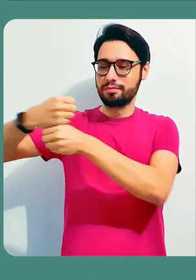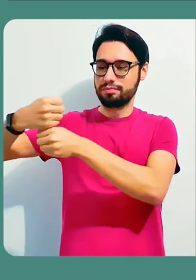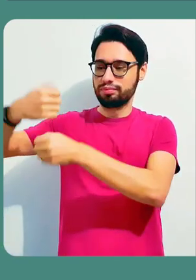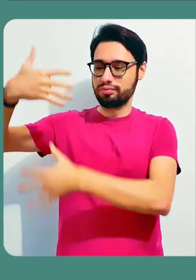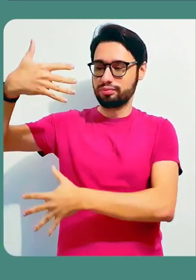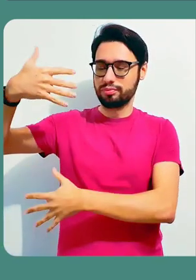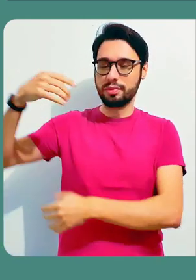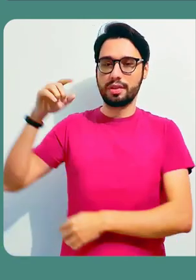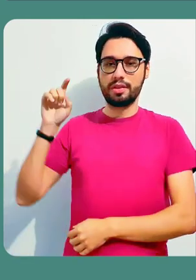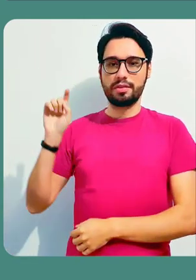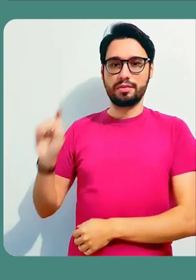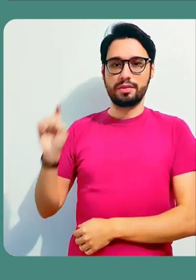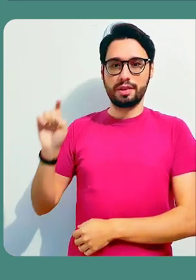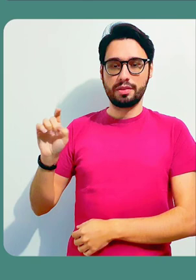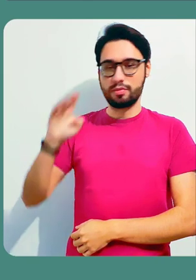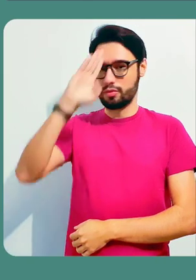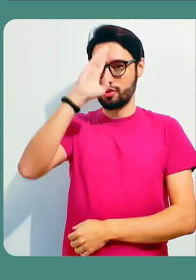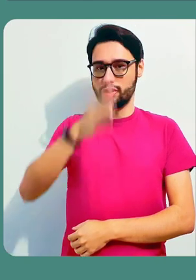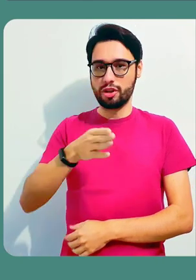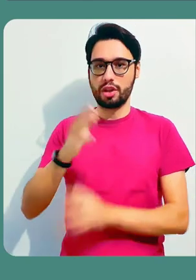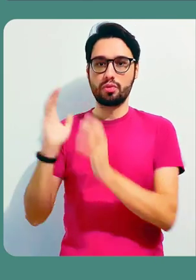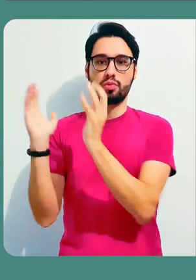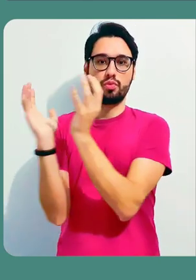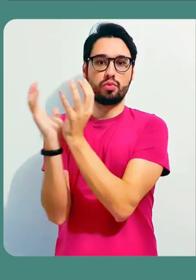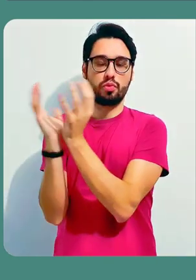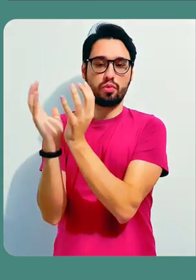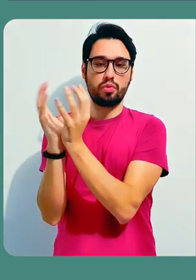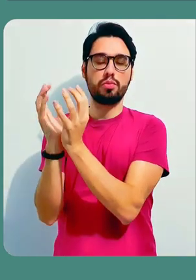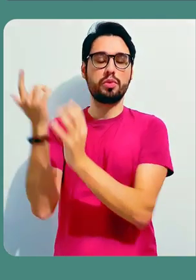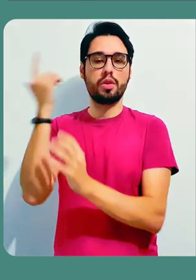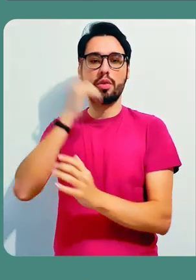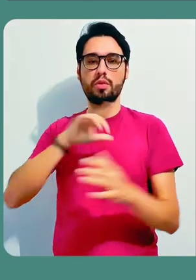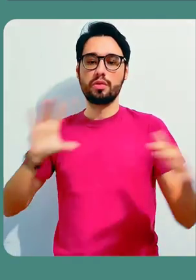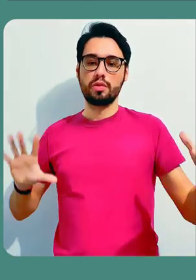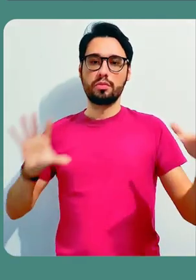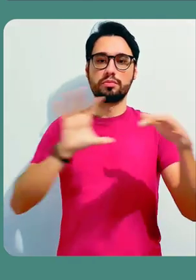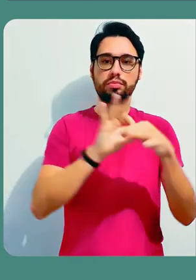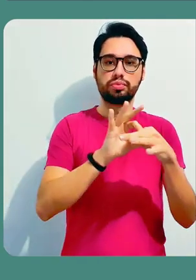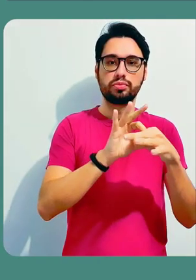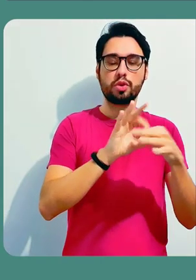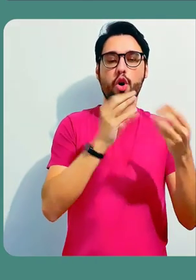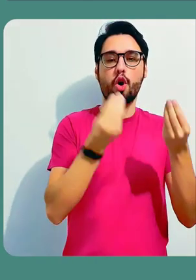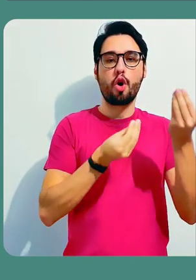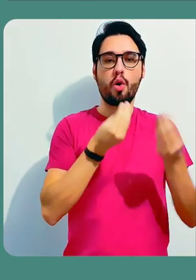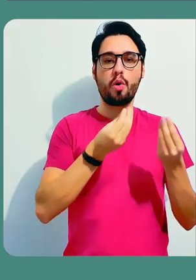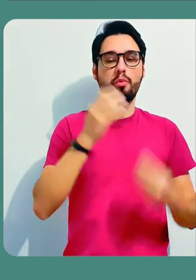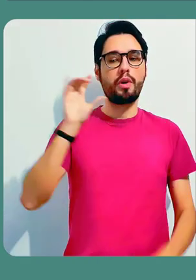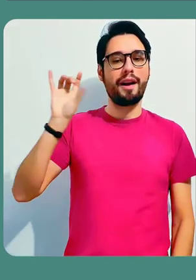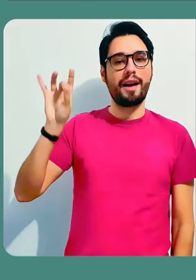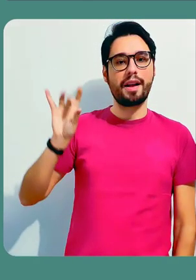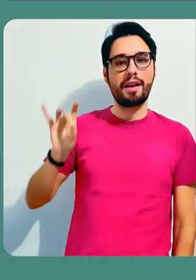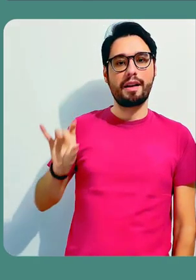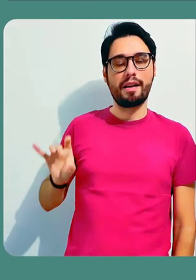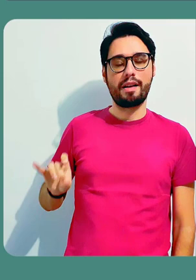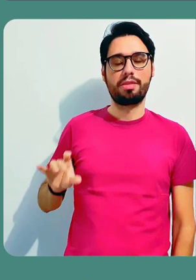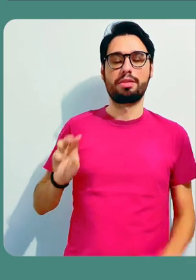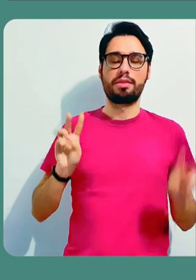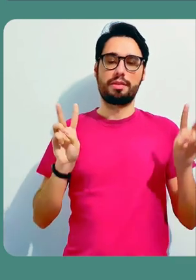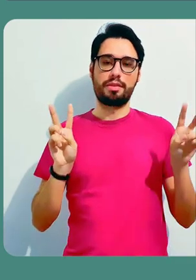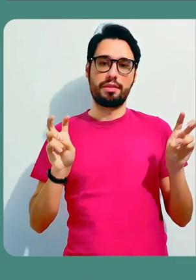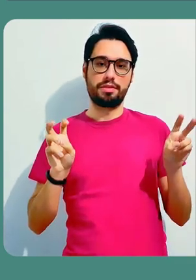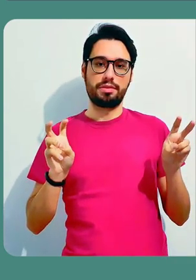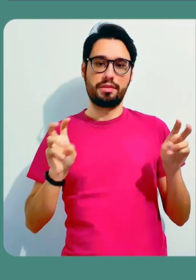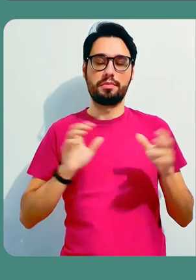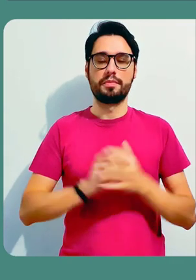arquivo. Então, se eu clicar aqui no índice lateral, eu posso ir exatamente para a posição da produção